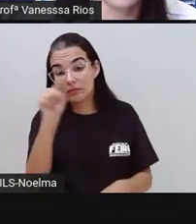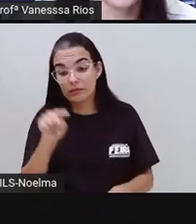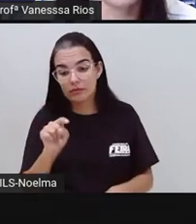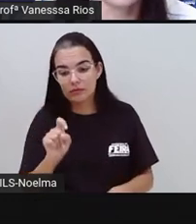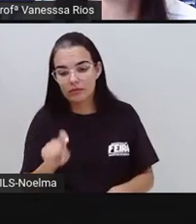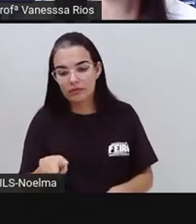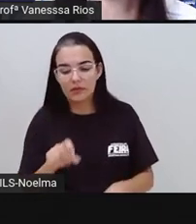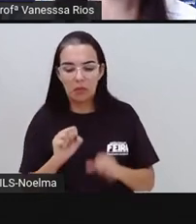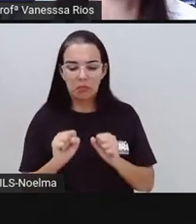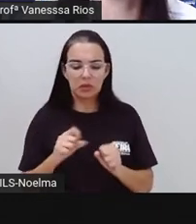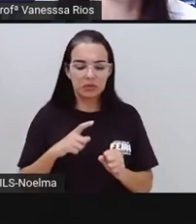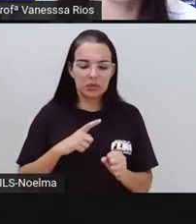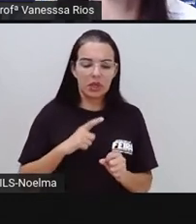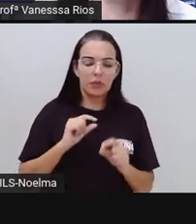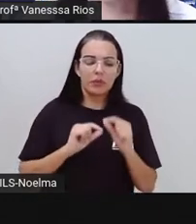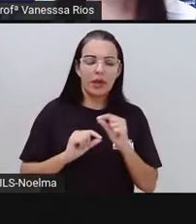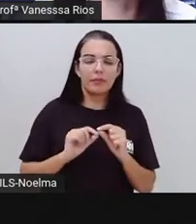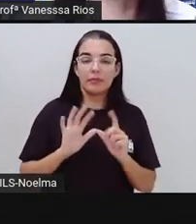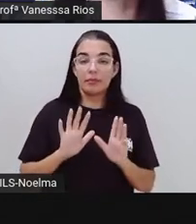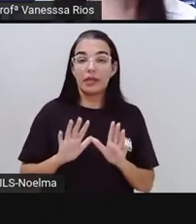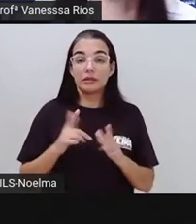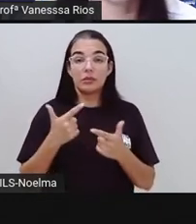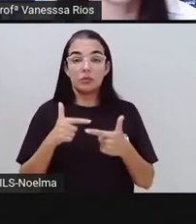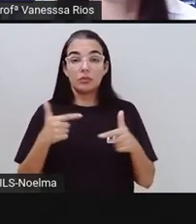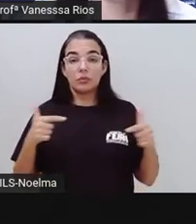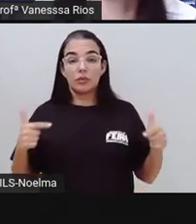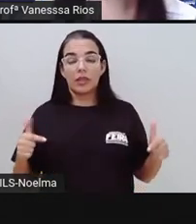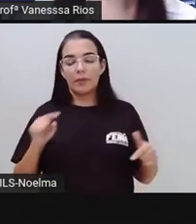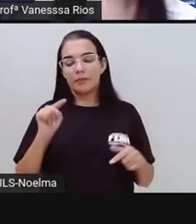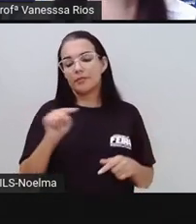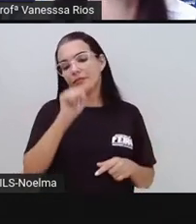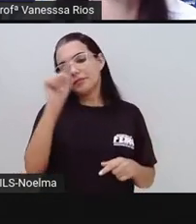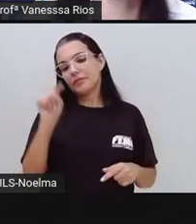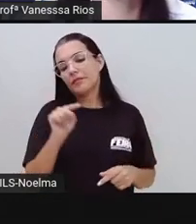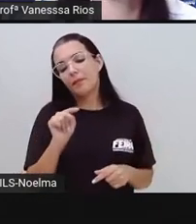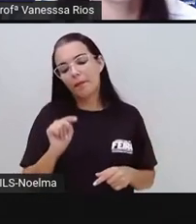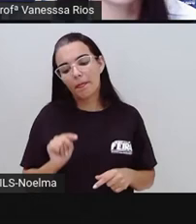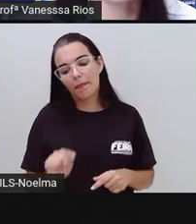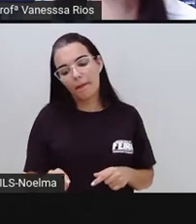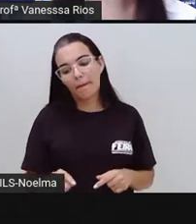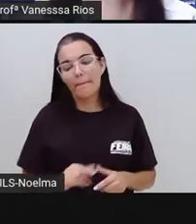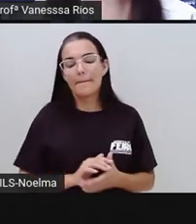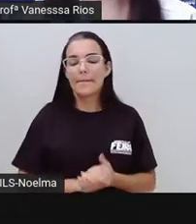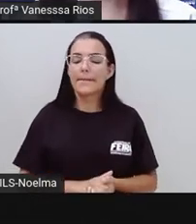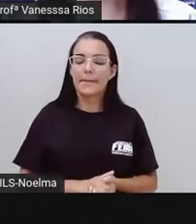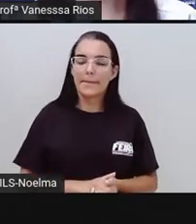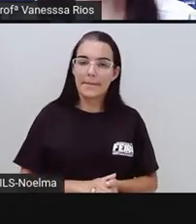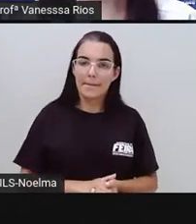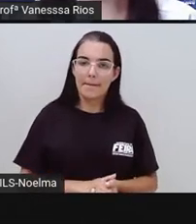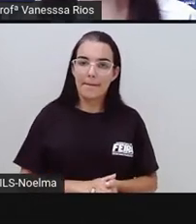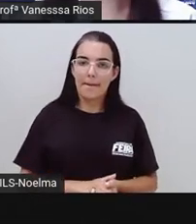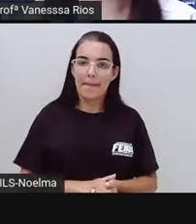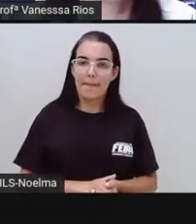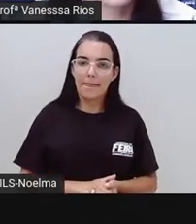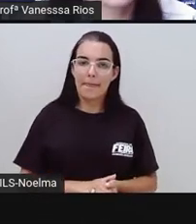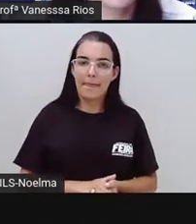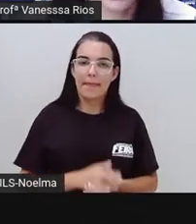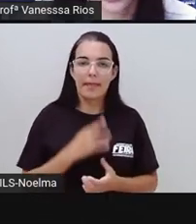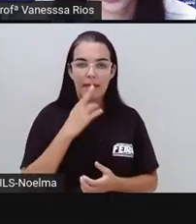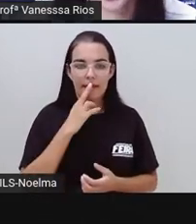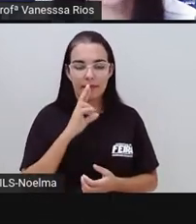repente, não pode aparecer, mas a gente já vai entender que não tem a interrogação se dá justamente na frase que corresponde à